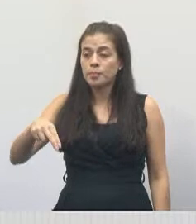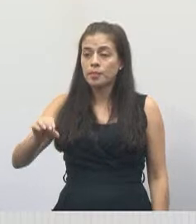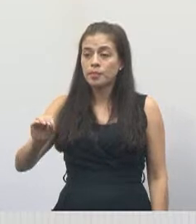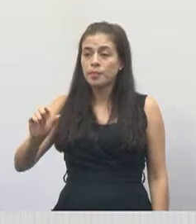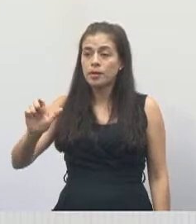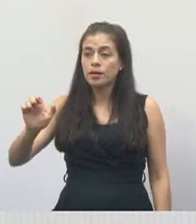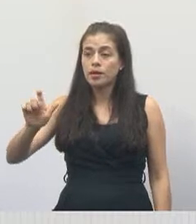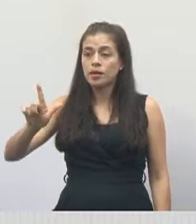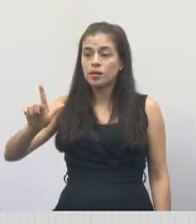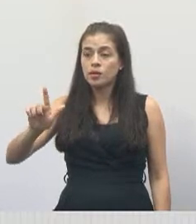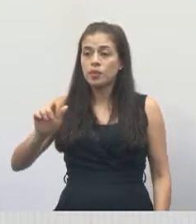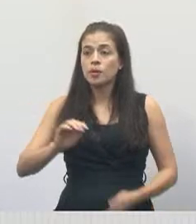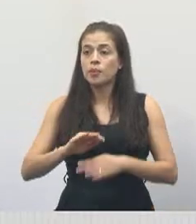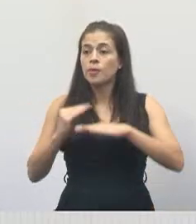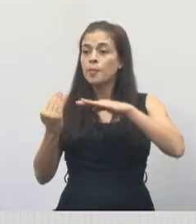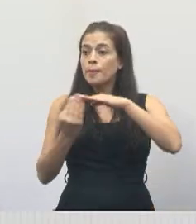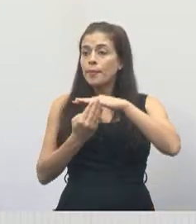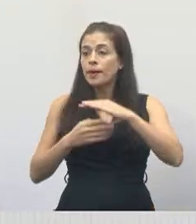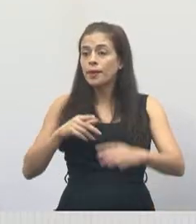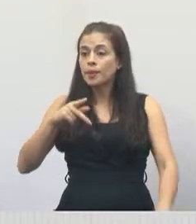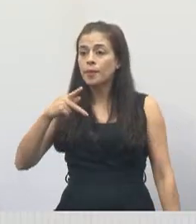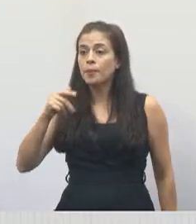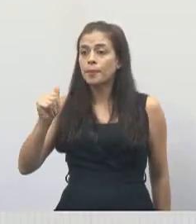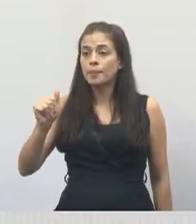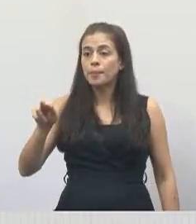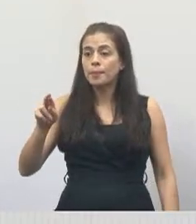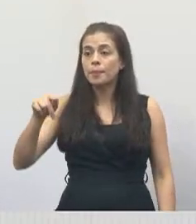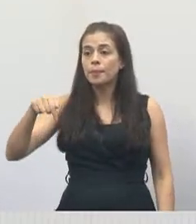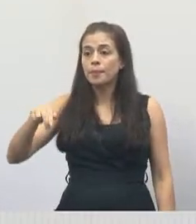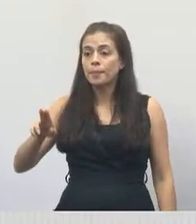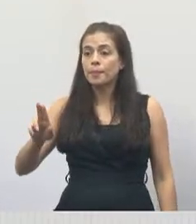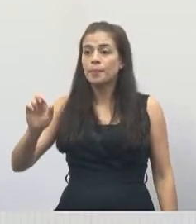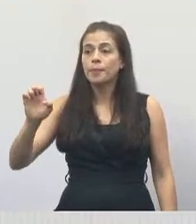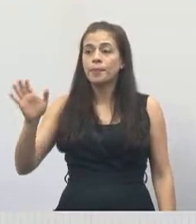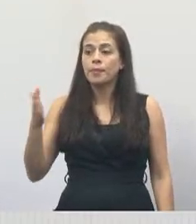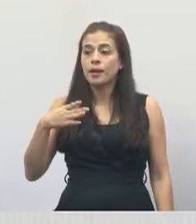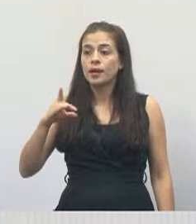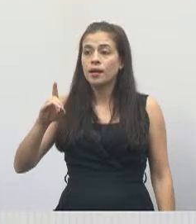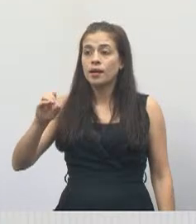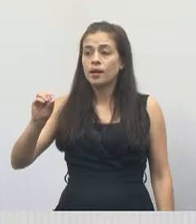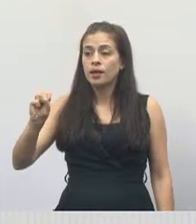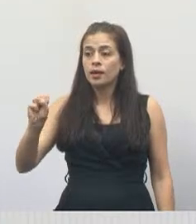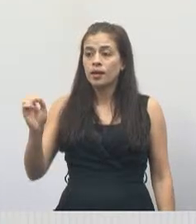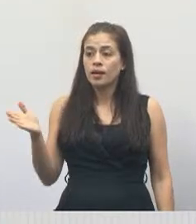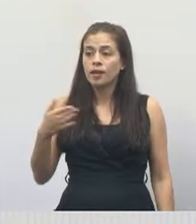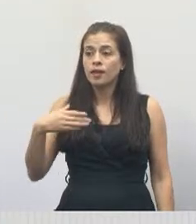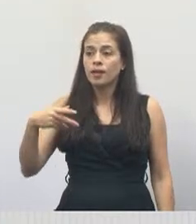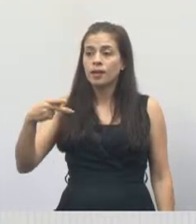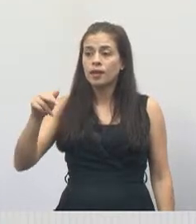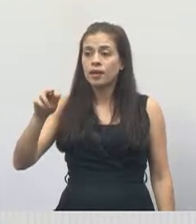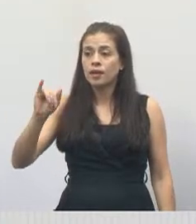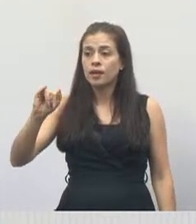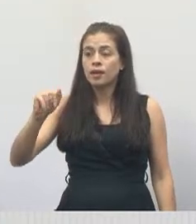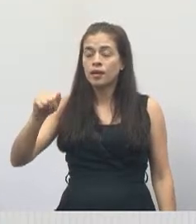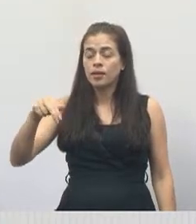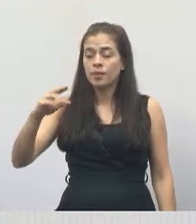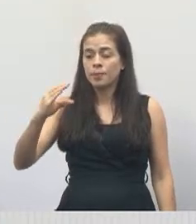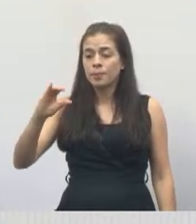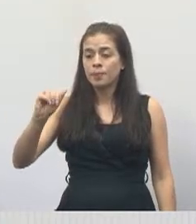Parque dos Príncipes. Já fizemos isso aqui umas seis ou sete vezes.